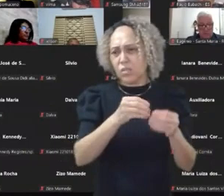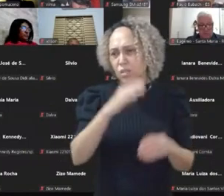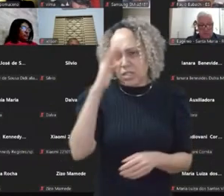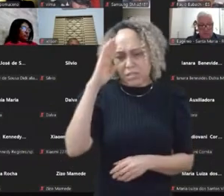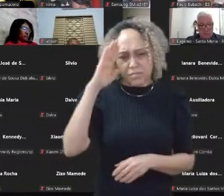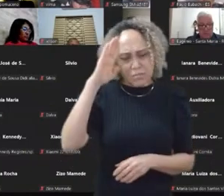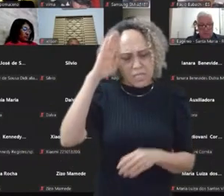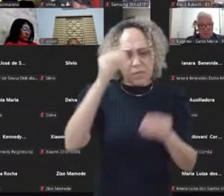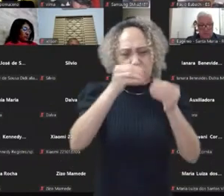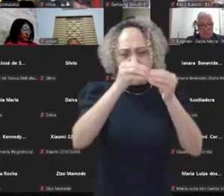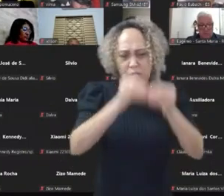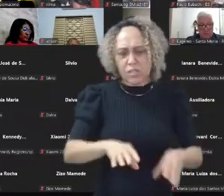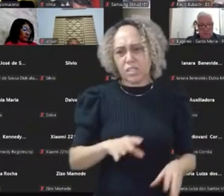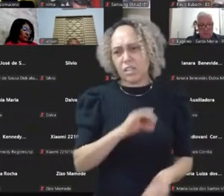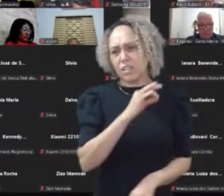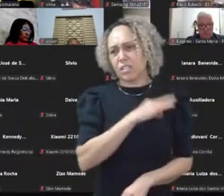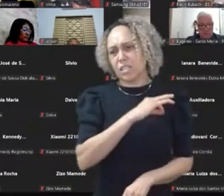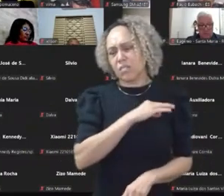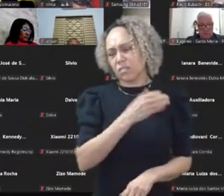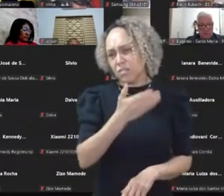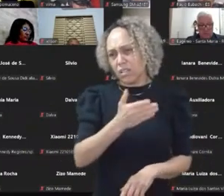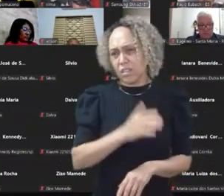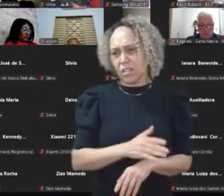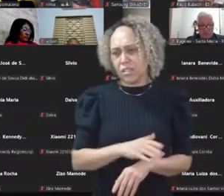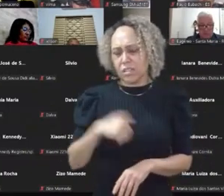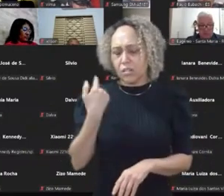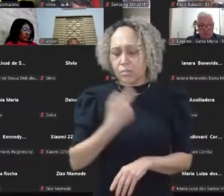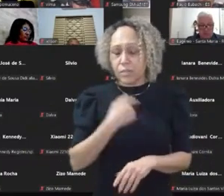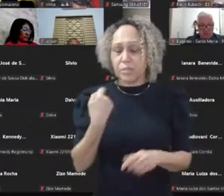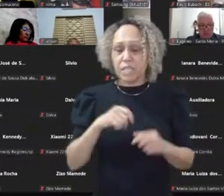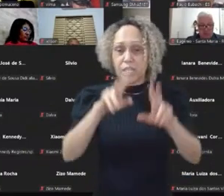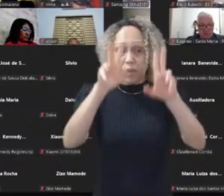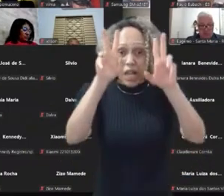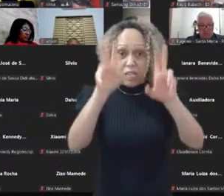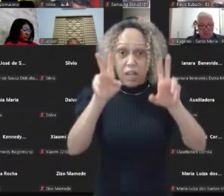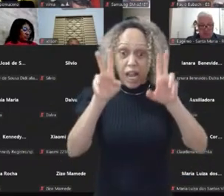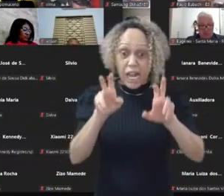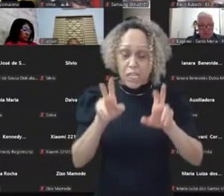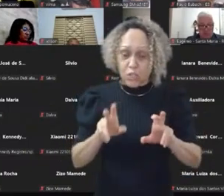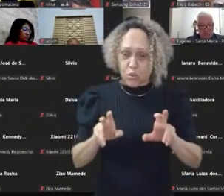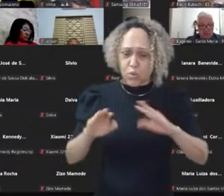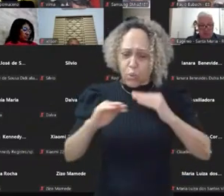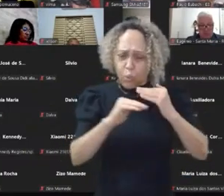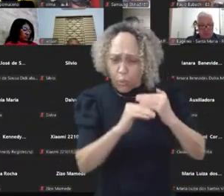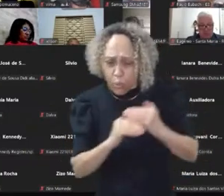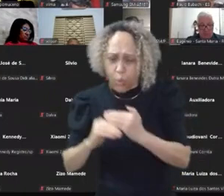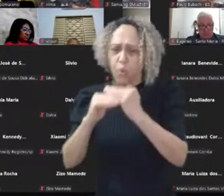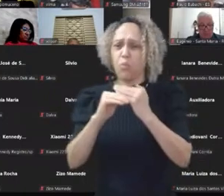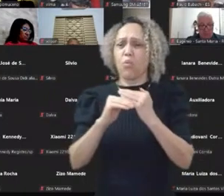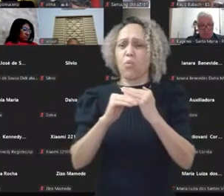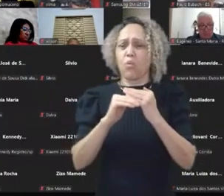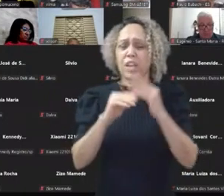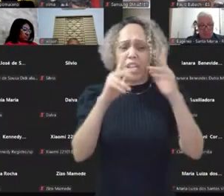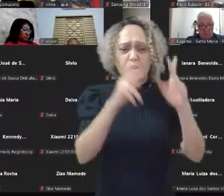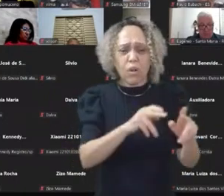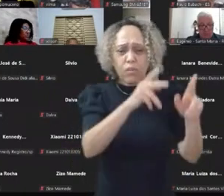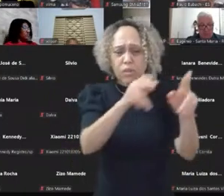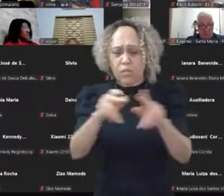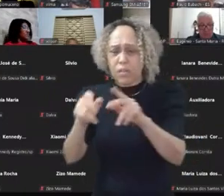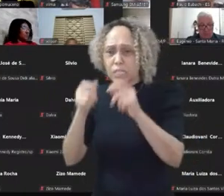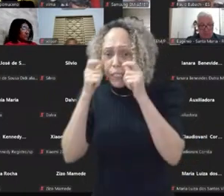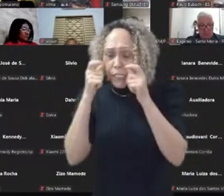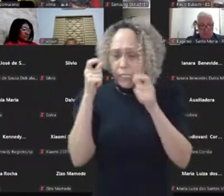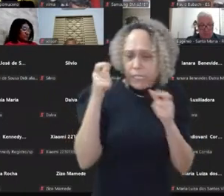hora de receber. Então, nós temos que buscar comuns, pautas comuns, o bem comum, constituir essas comunidades a ponto de a gente querer